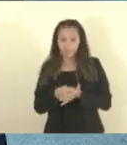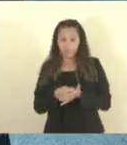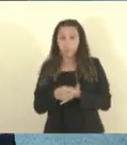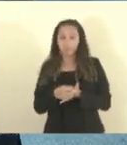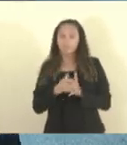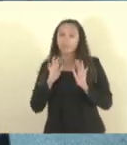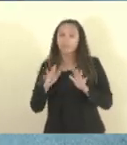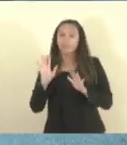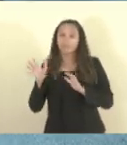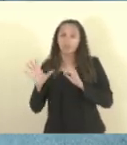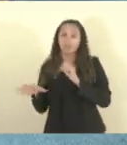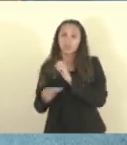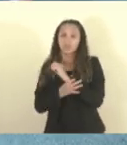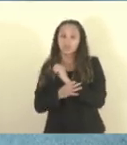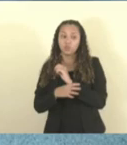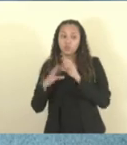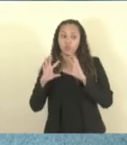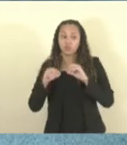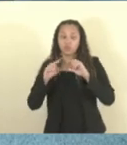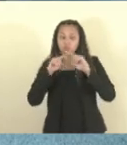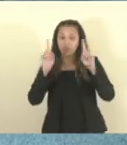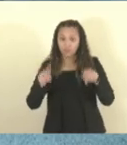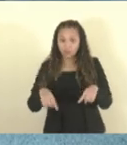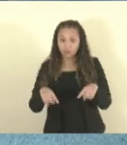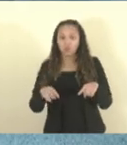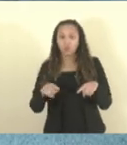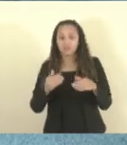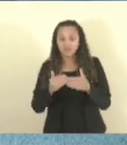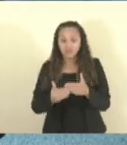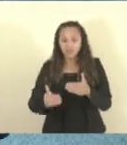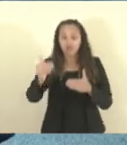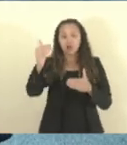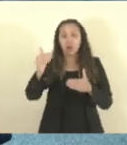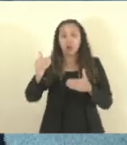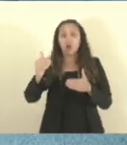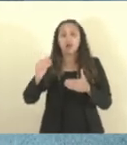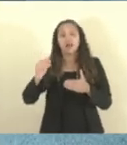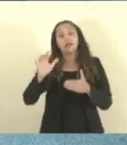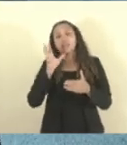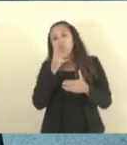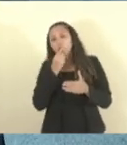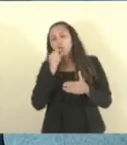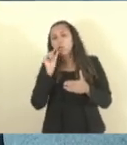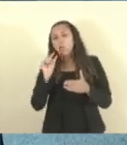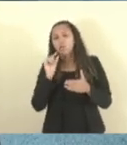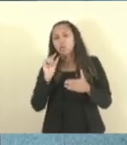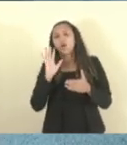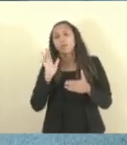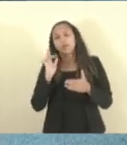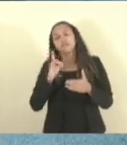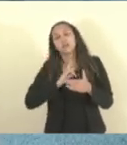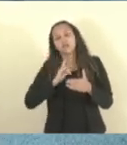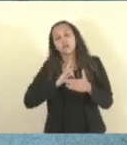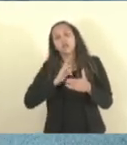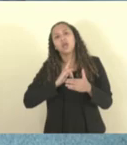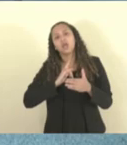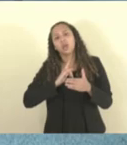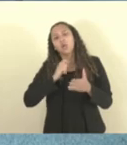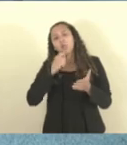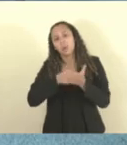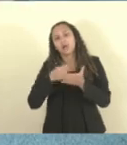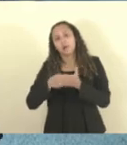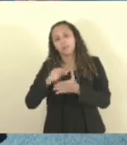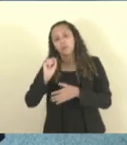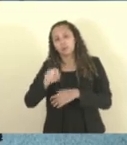a CGE garantiu que todos os servidores que assumiram as comissões estavam informados que demoraria um pouquinho para vir para cá, mas que a gratificação sairia. E todos